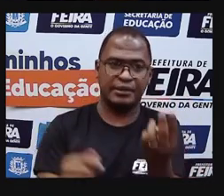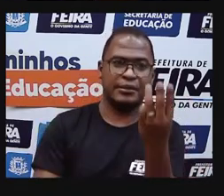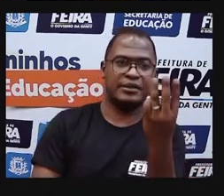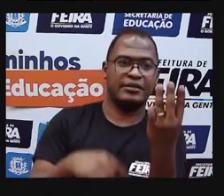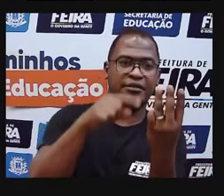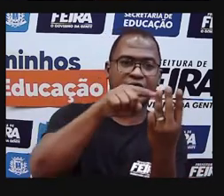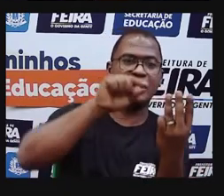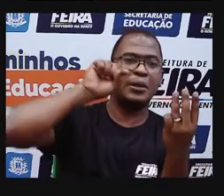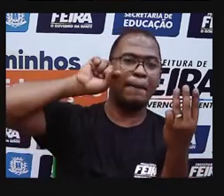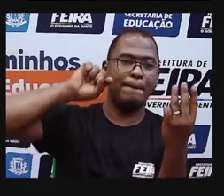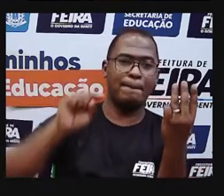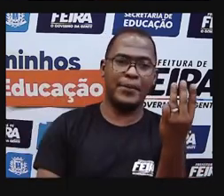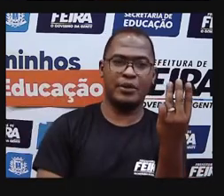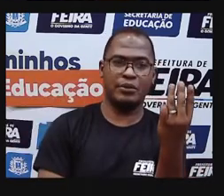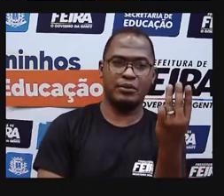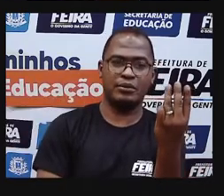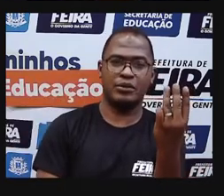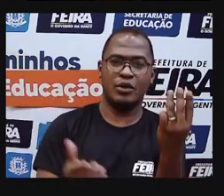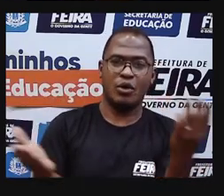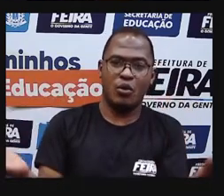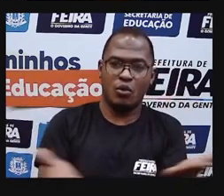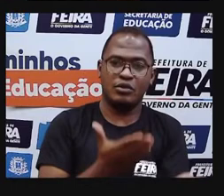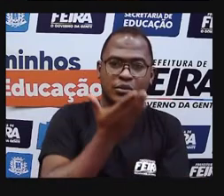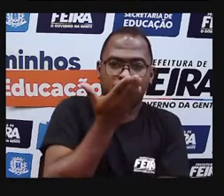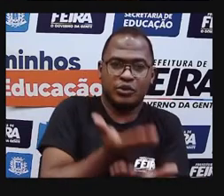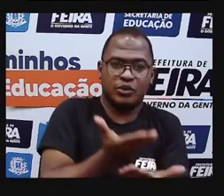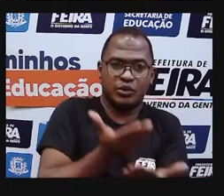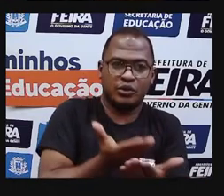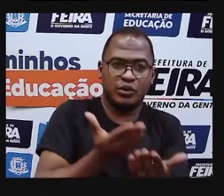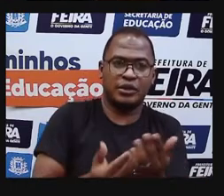A classe dos milhares.